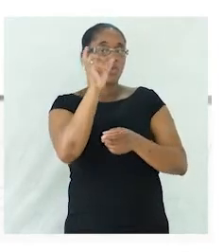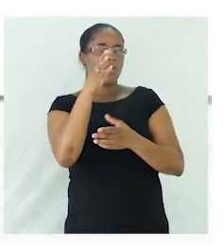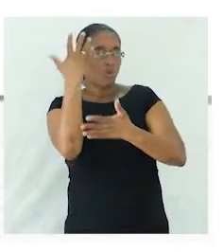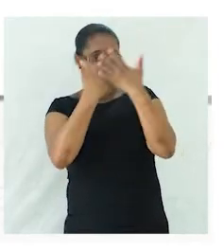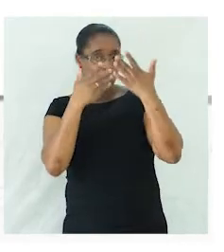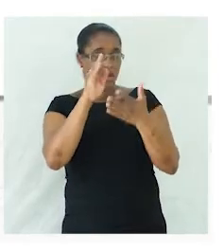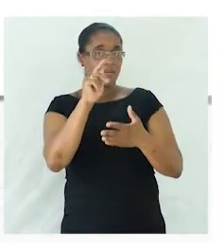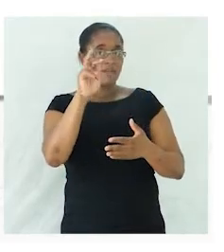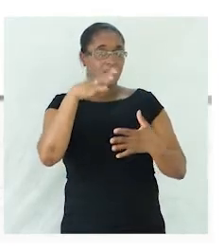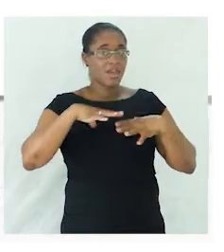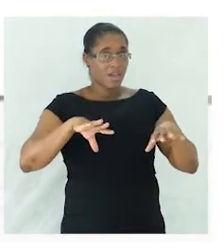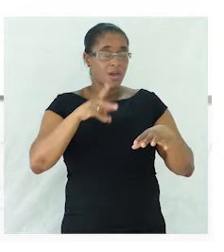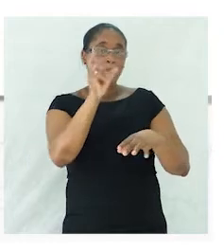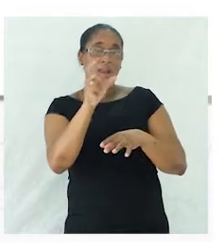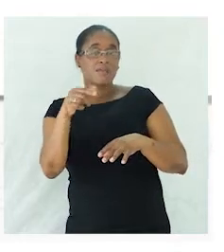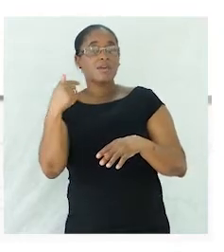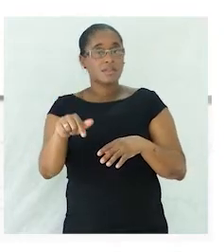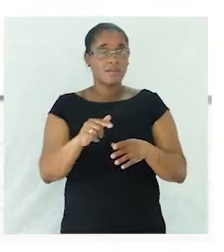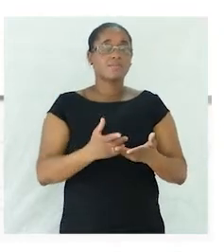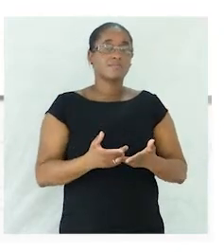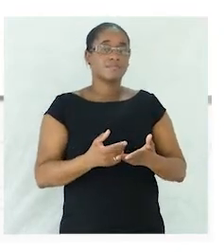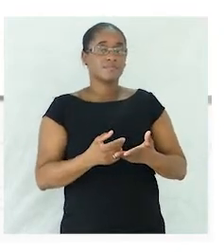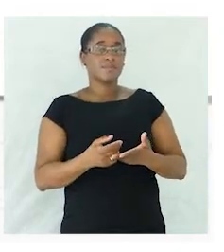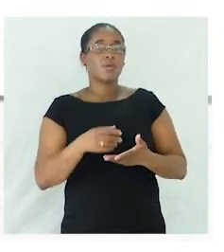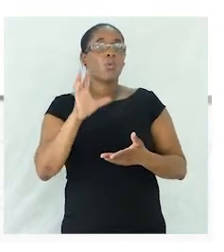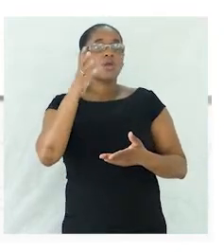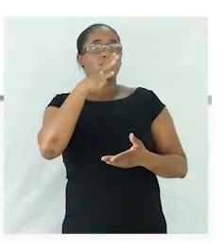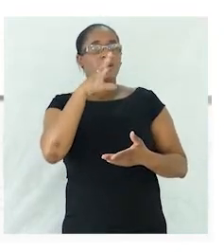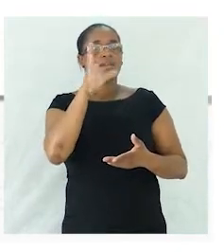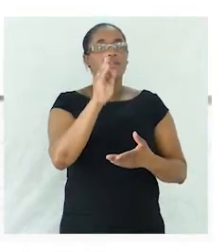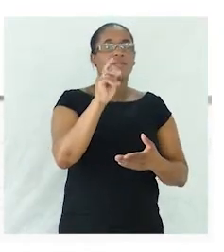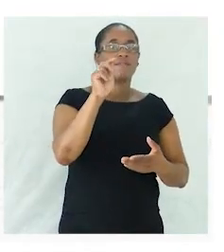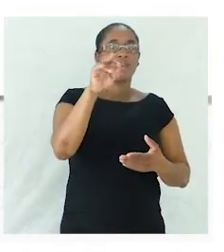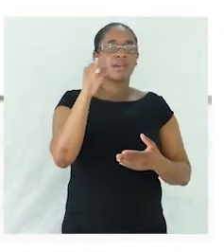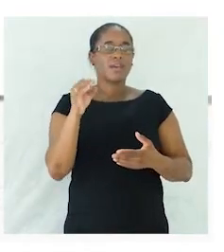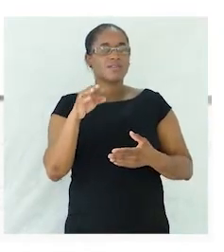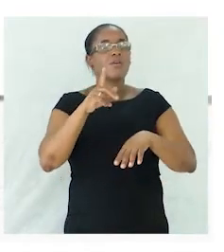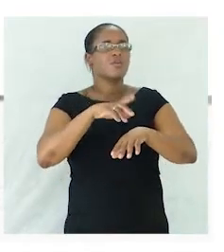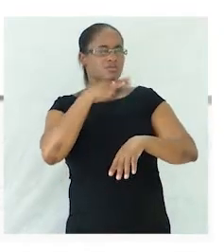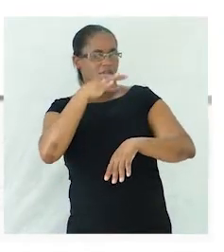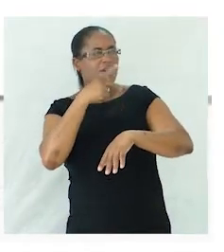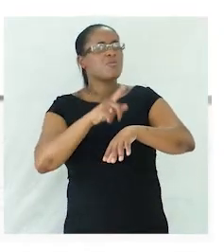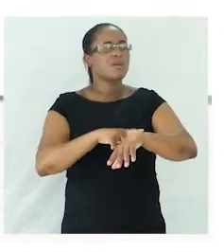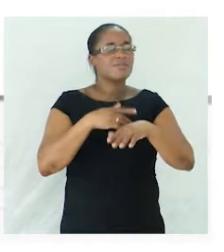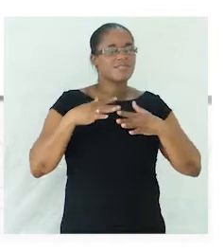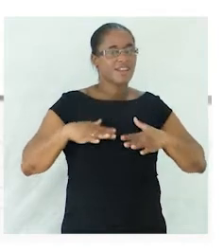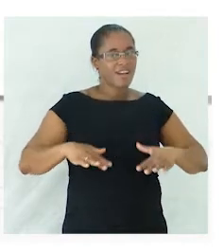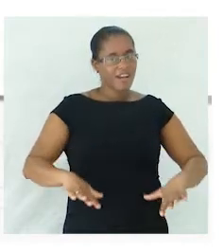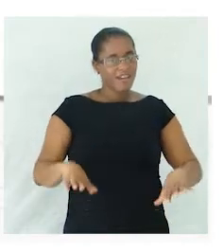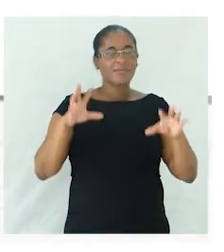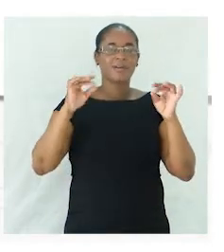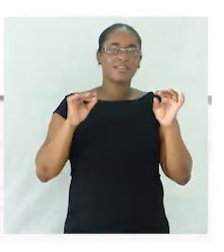mas se refere ao salário. Quando nós falamos de férias estamos a falar de um momento de descanso de lazer que tem sempre que ser escrito